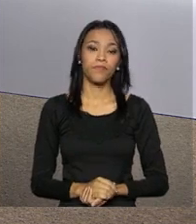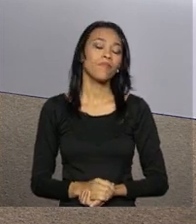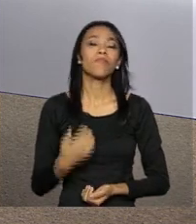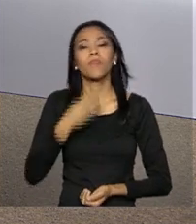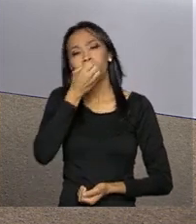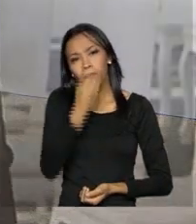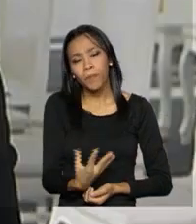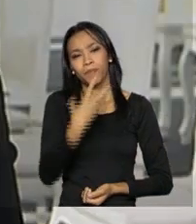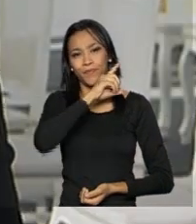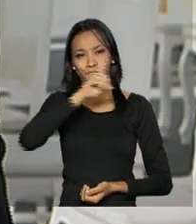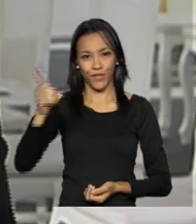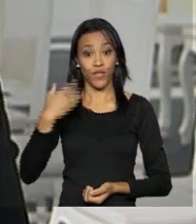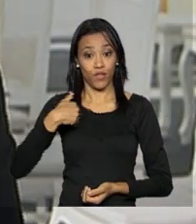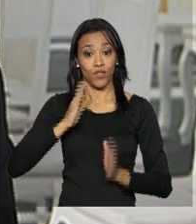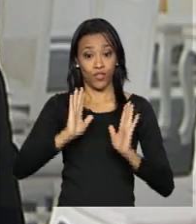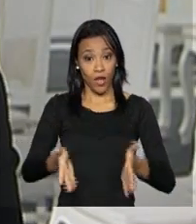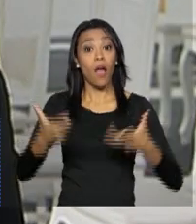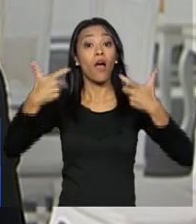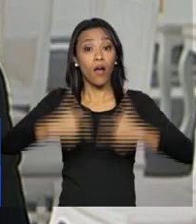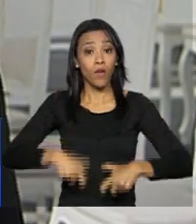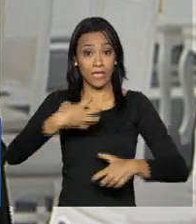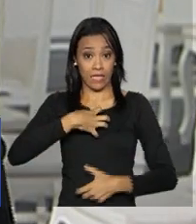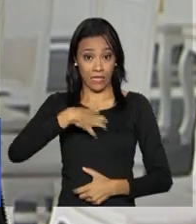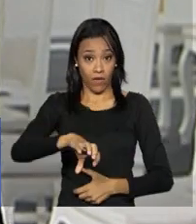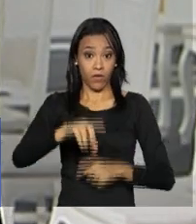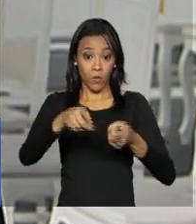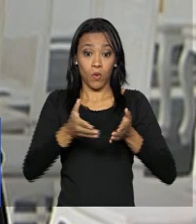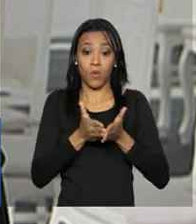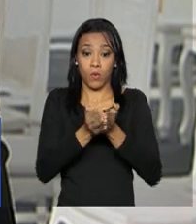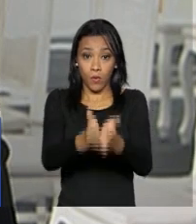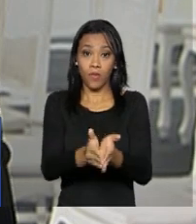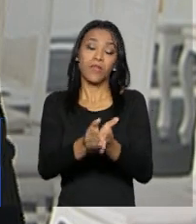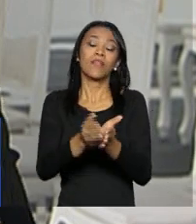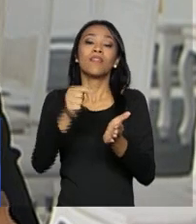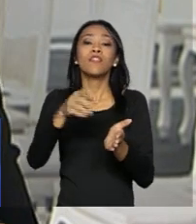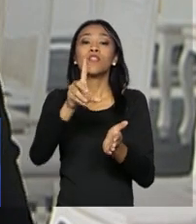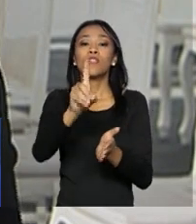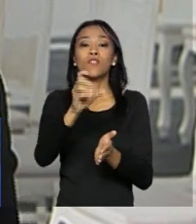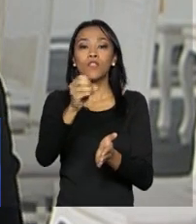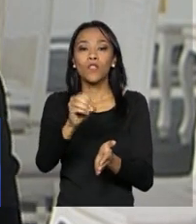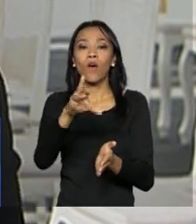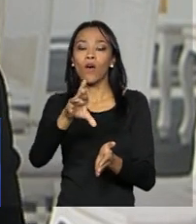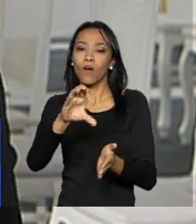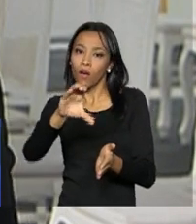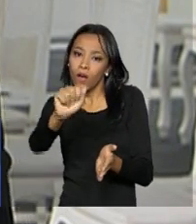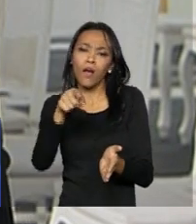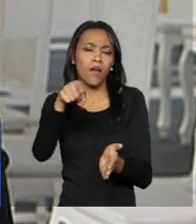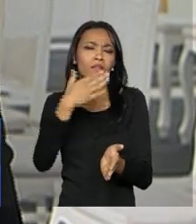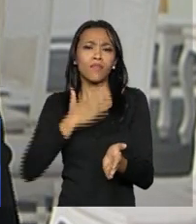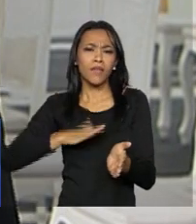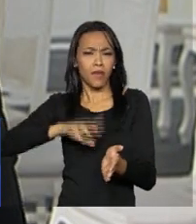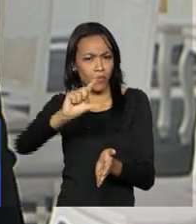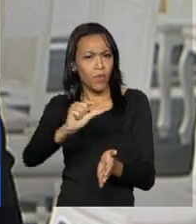Bom dia, Roberto. Nós estamos aqui em Salvador, no navio Doca Multipropósito, Bahia, onde daqui a pouco a presidenta Dilma Rousseff